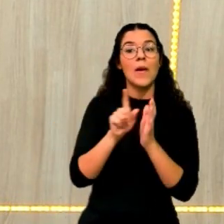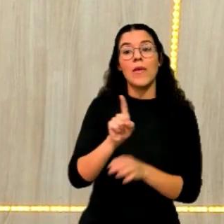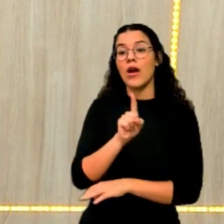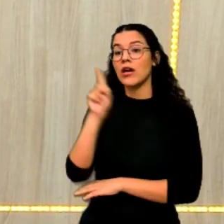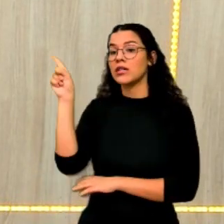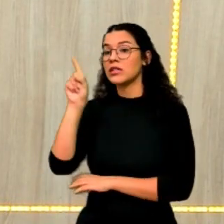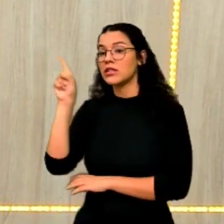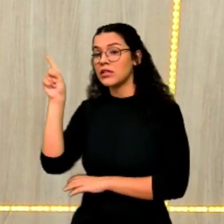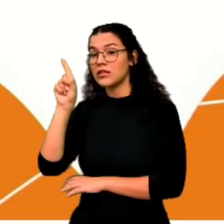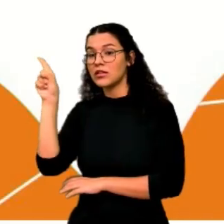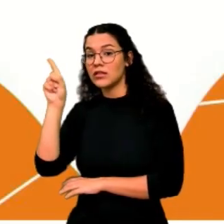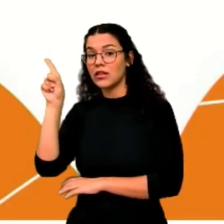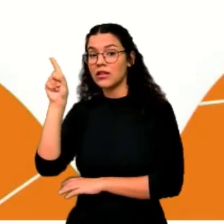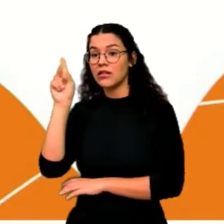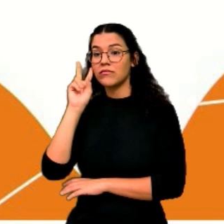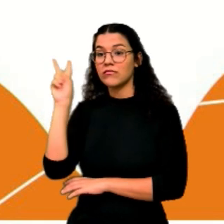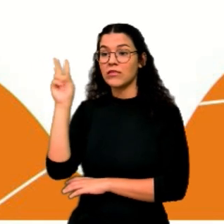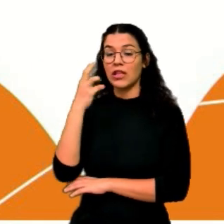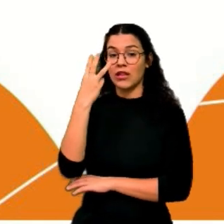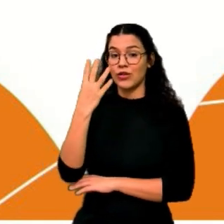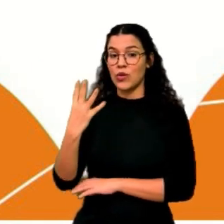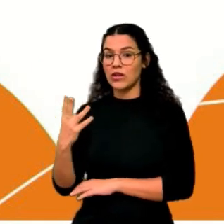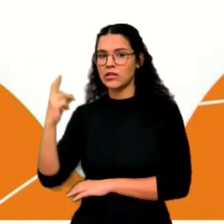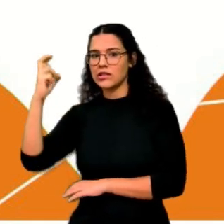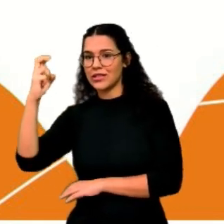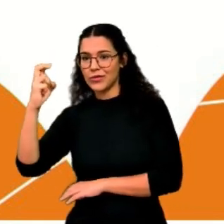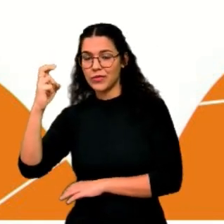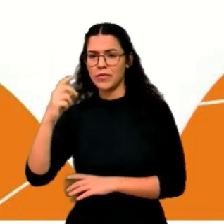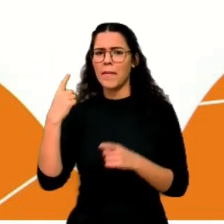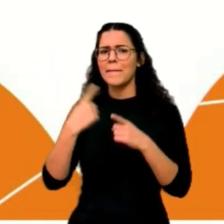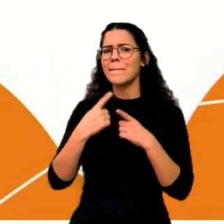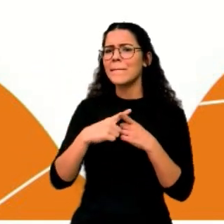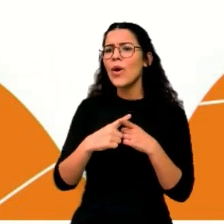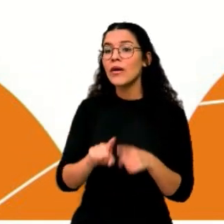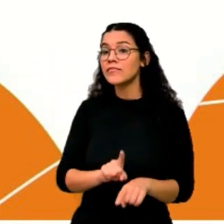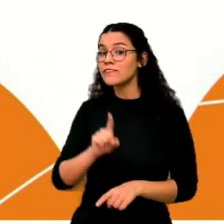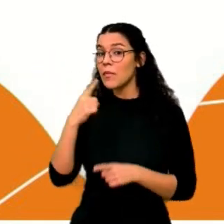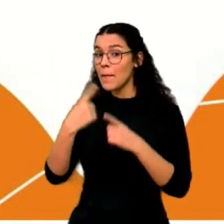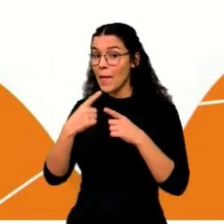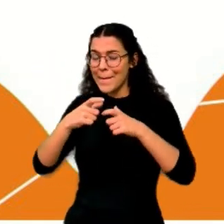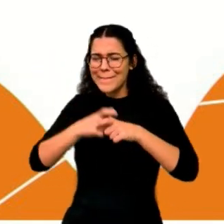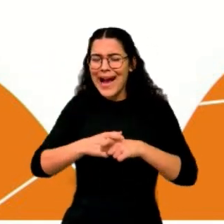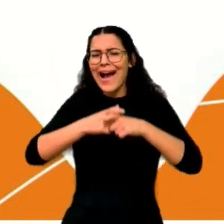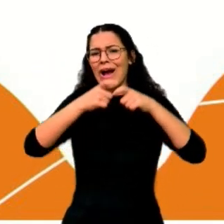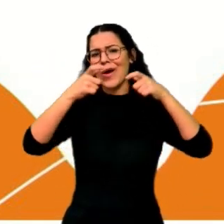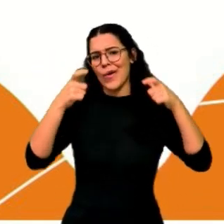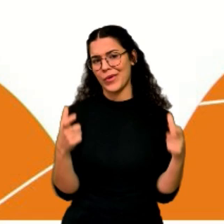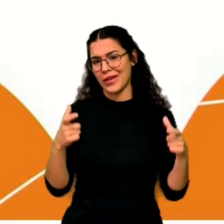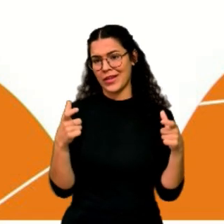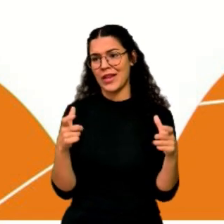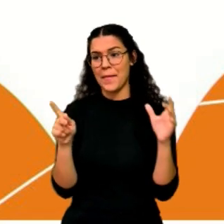mais conhecido que existe, que é o triângulo 3, 4 e 5. Por quê? Porque a maioria das